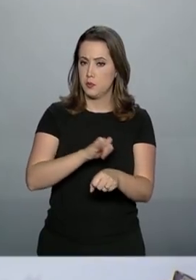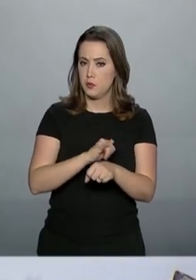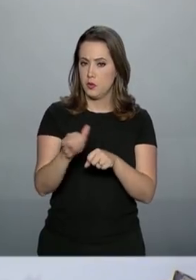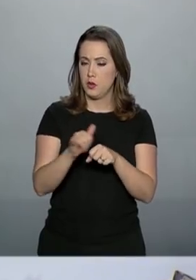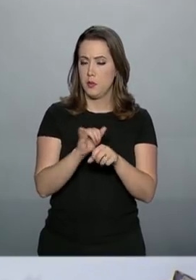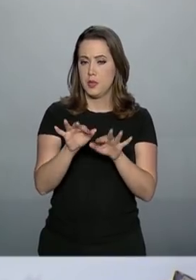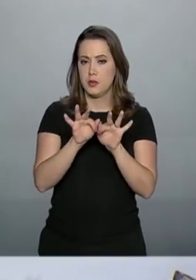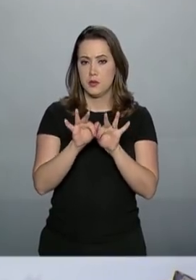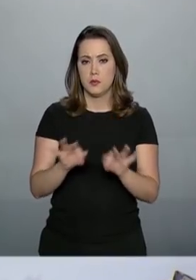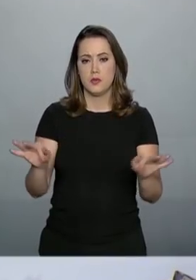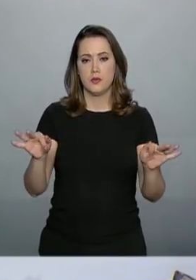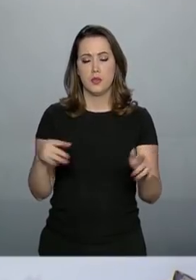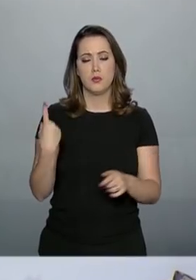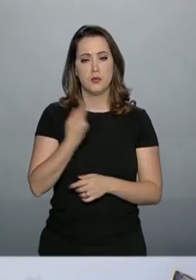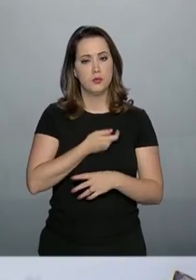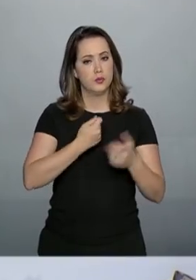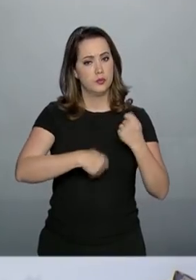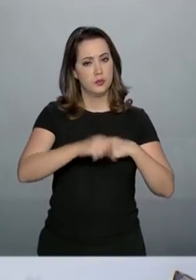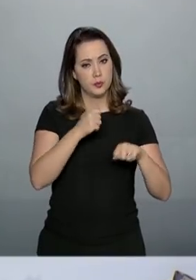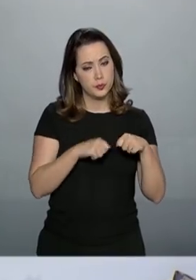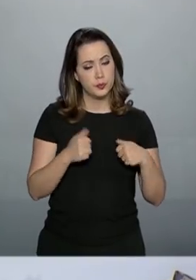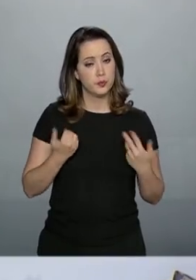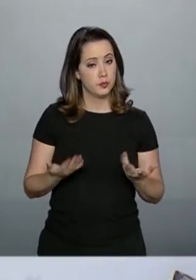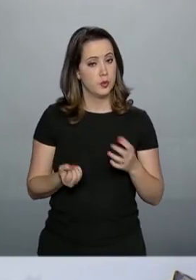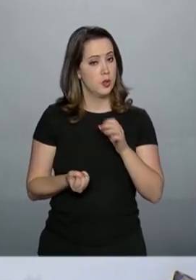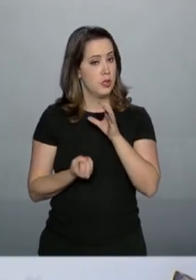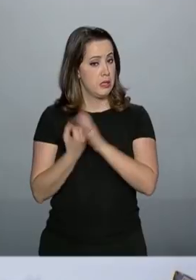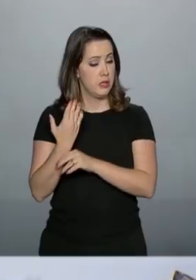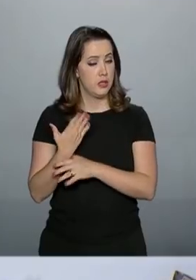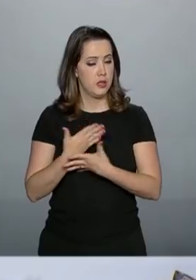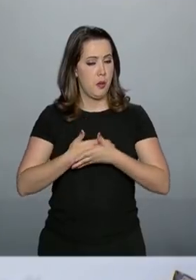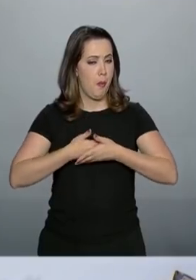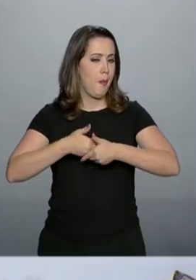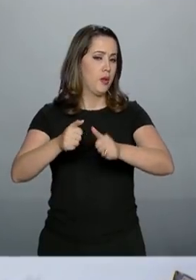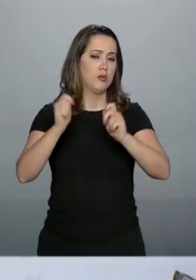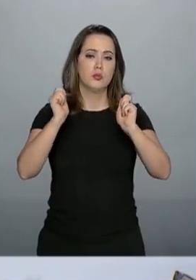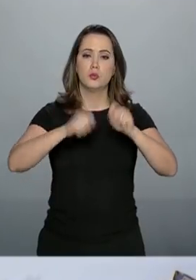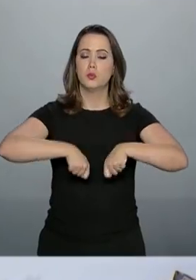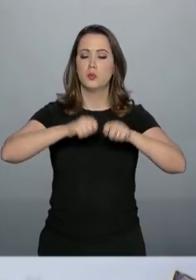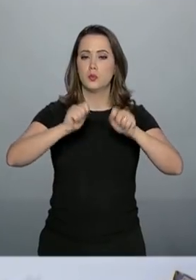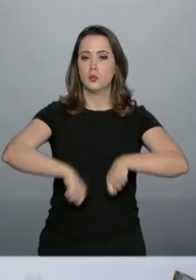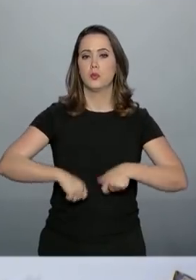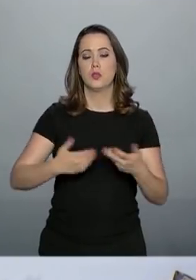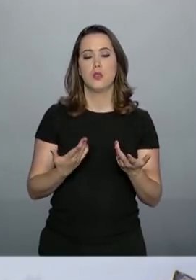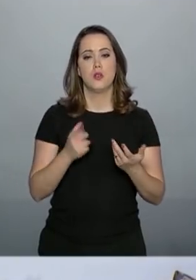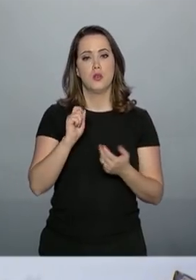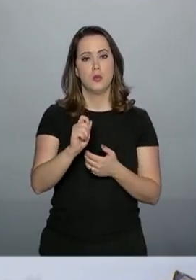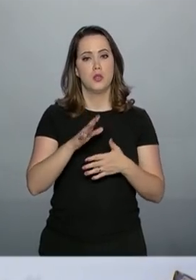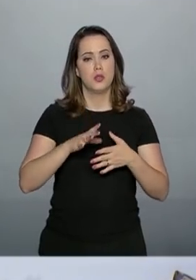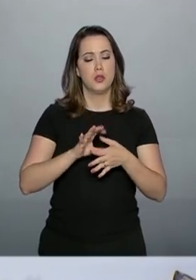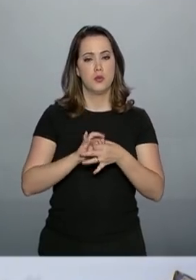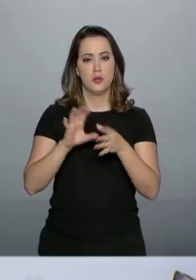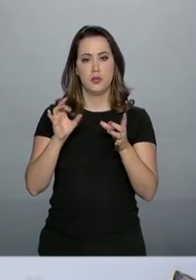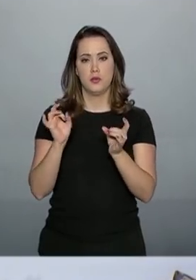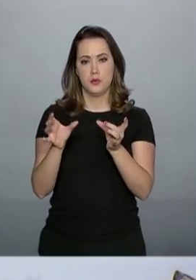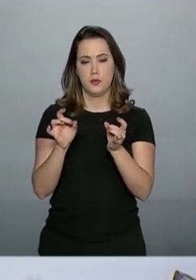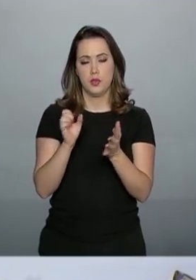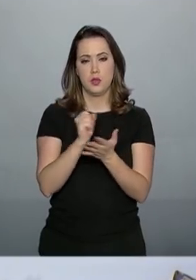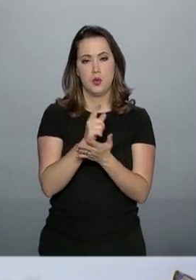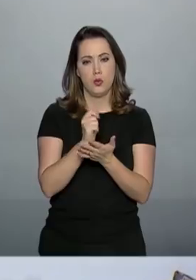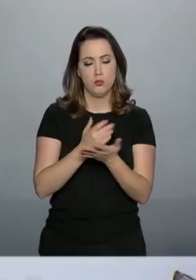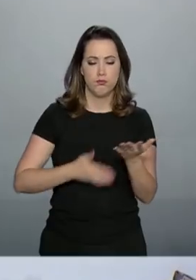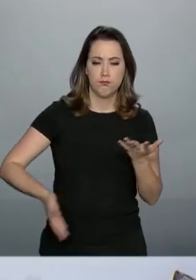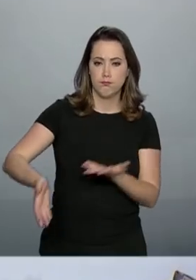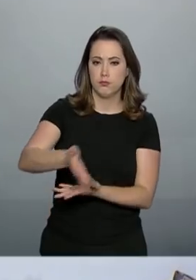destravar a nossa economia, criando as melhores condições para que o livre comércio seja